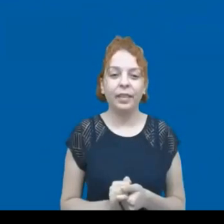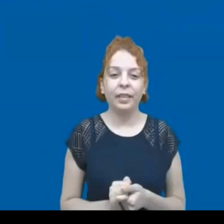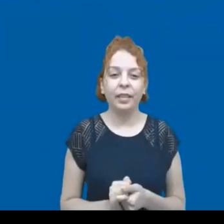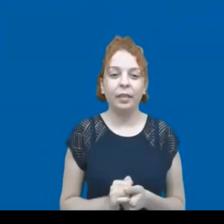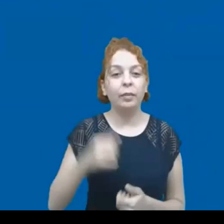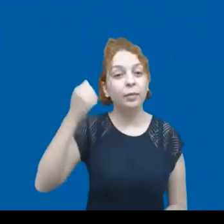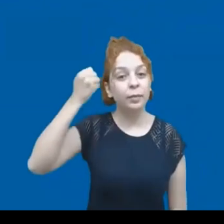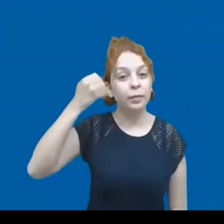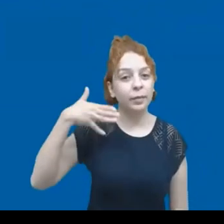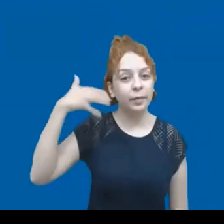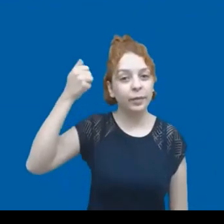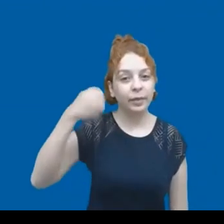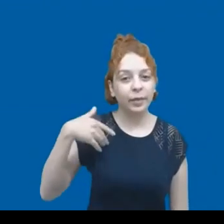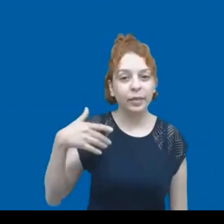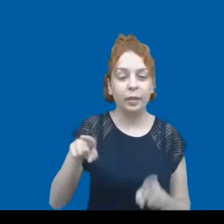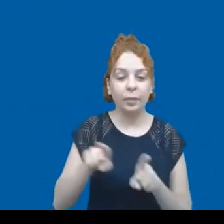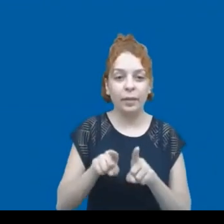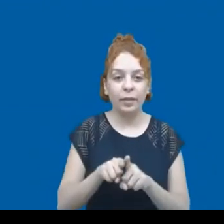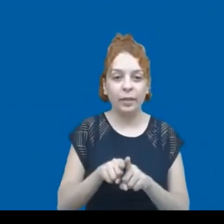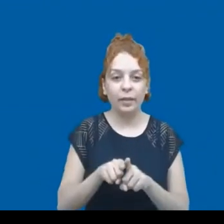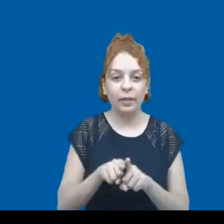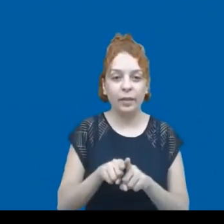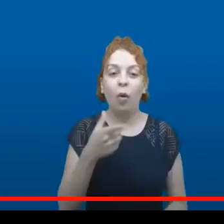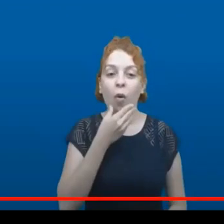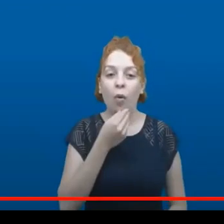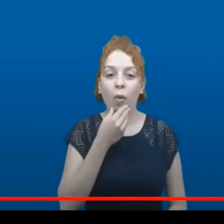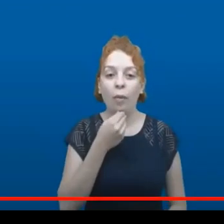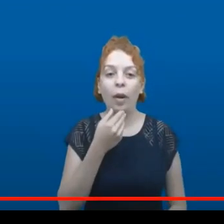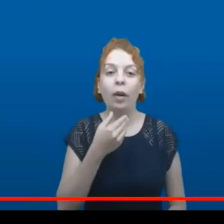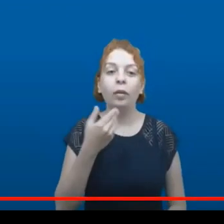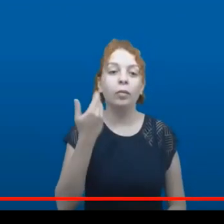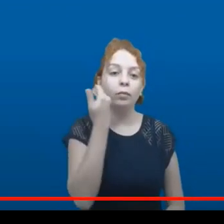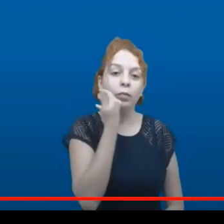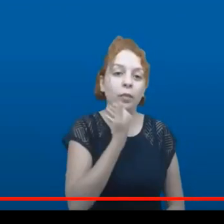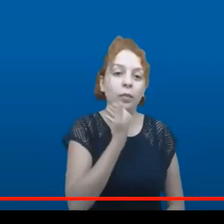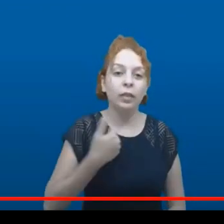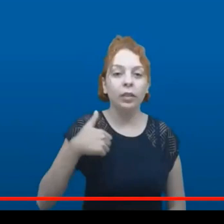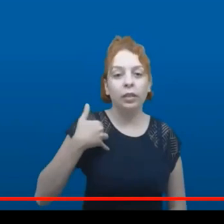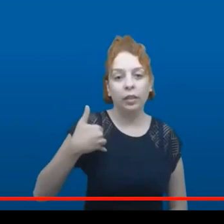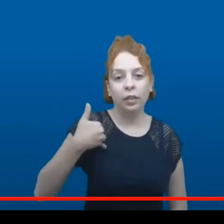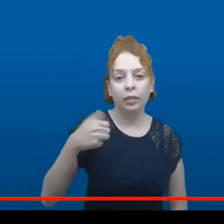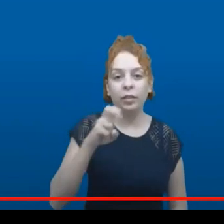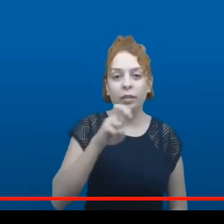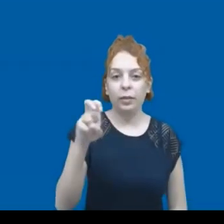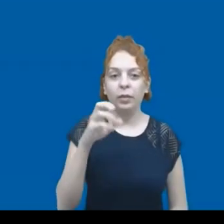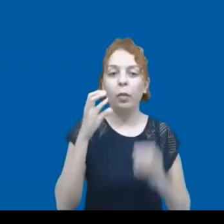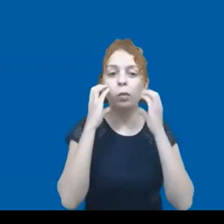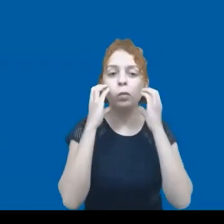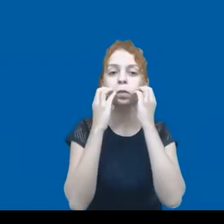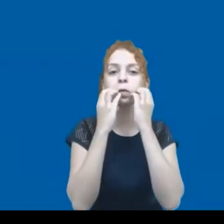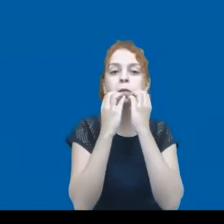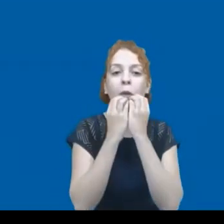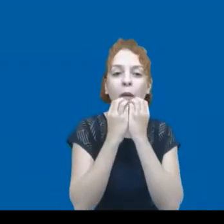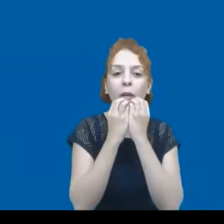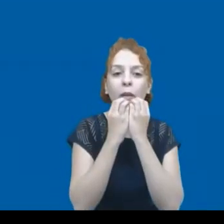minha audiodescrição. Sou um homem branco, de 55 anos, com barba, e estou